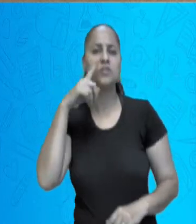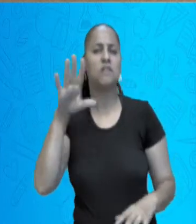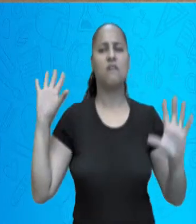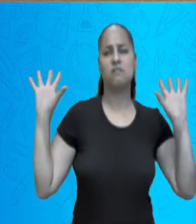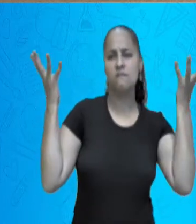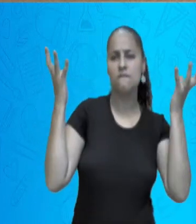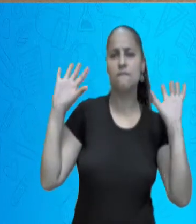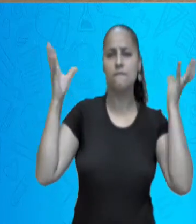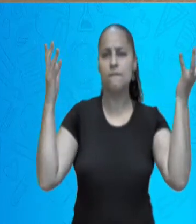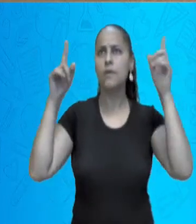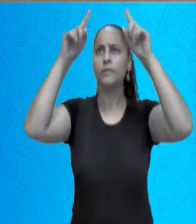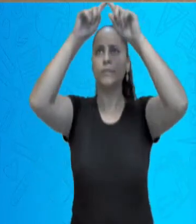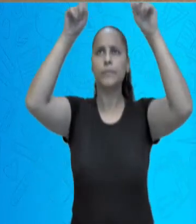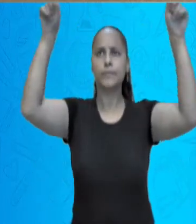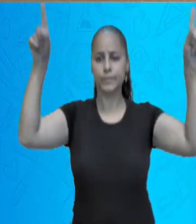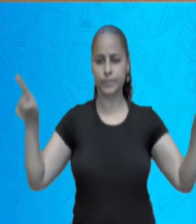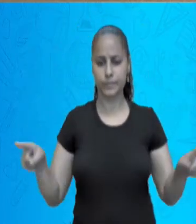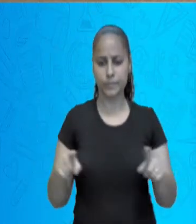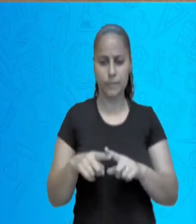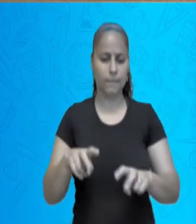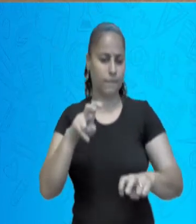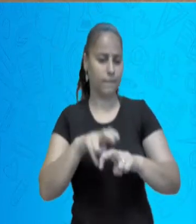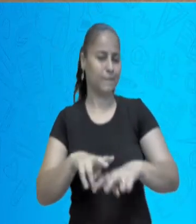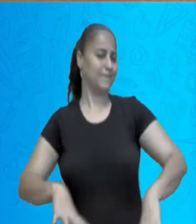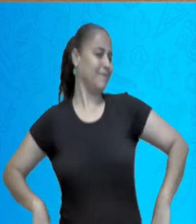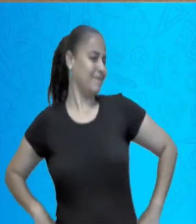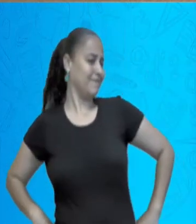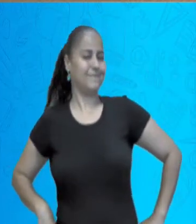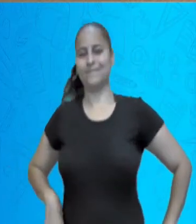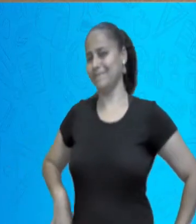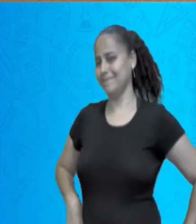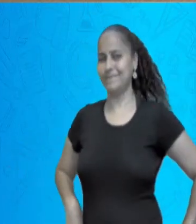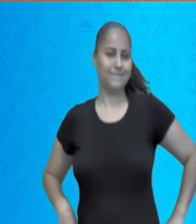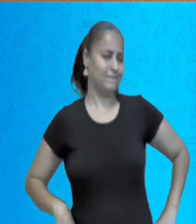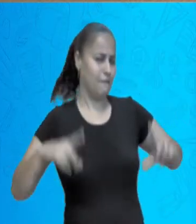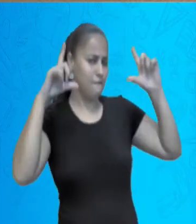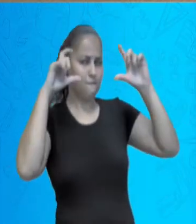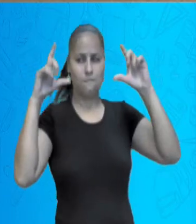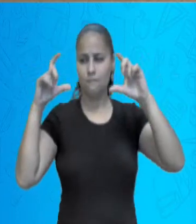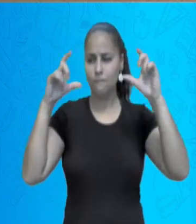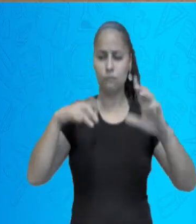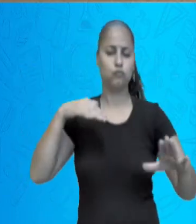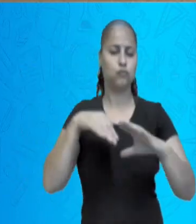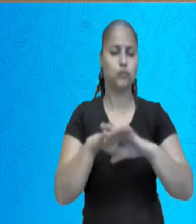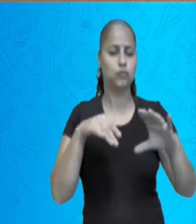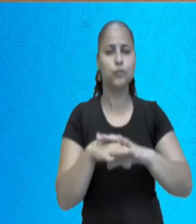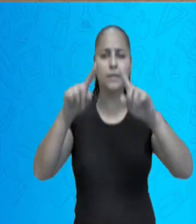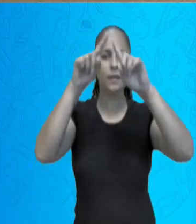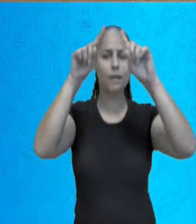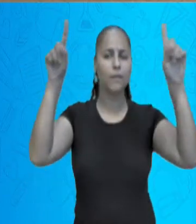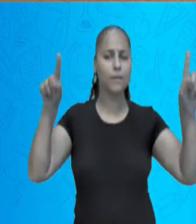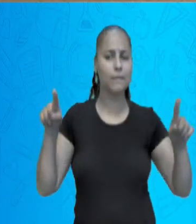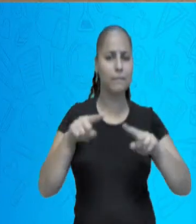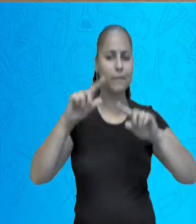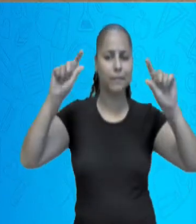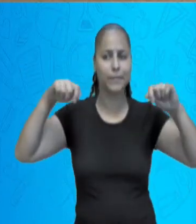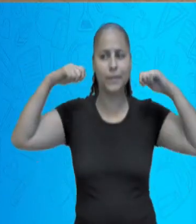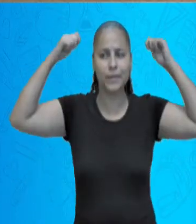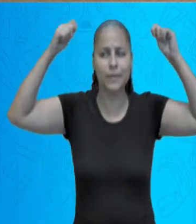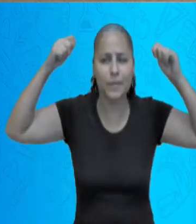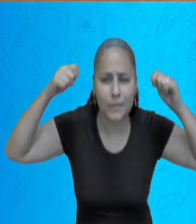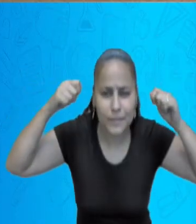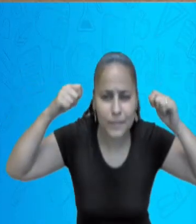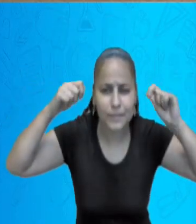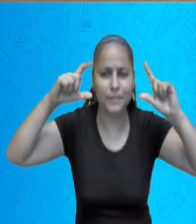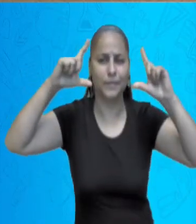festas, nas grandes bairros, as pessoas levam para poder marcar o momento. É fotos do momento. E o Lambi-Lambi